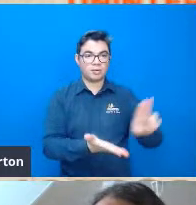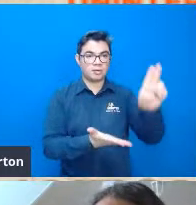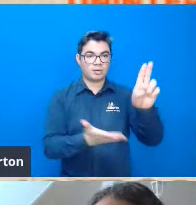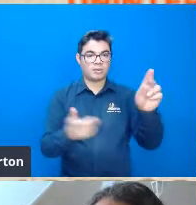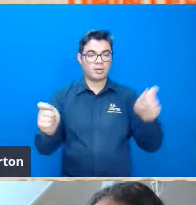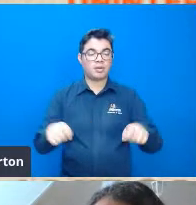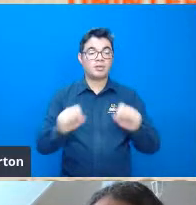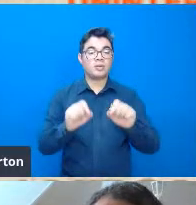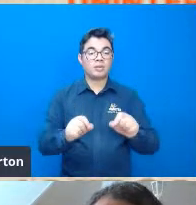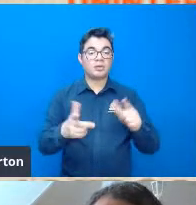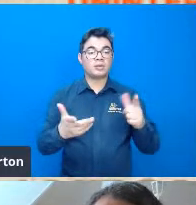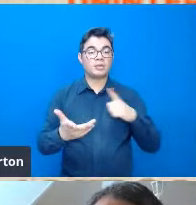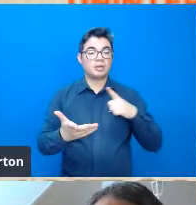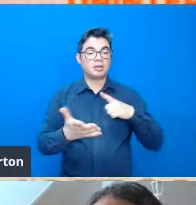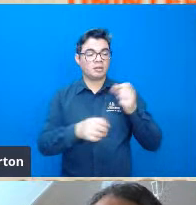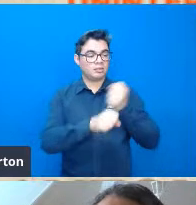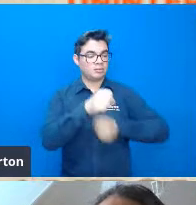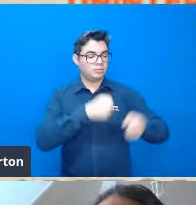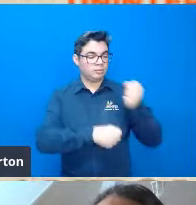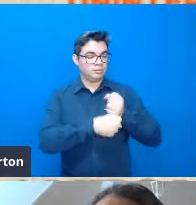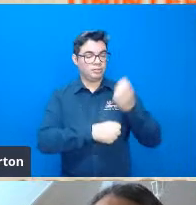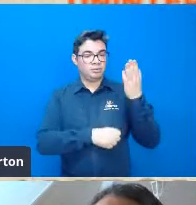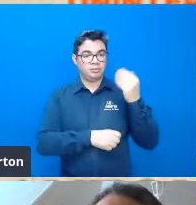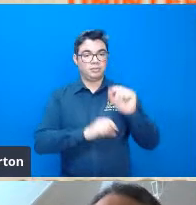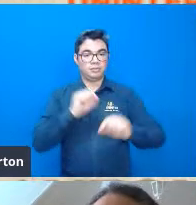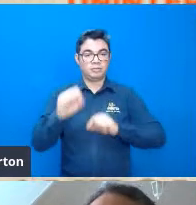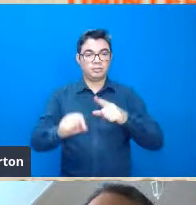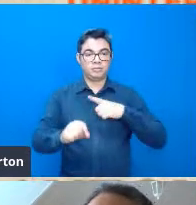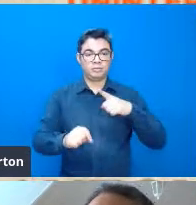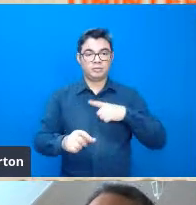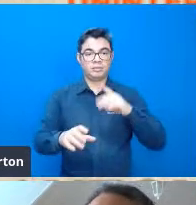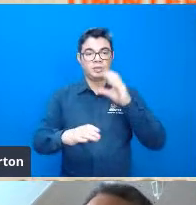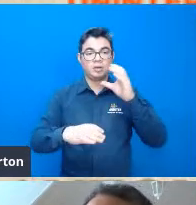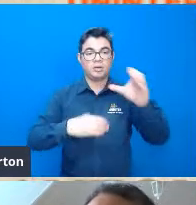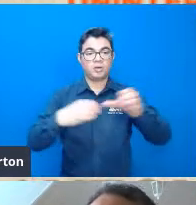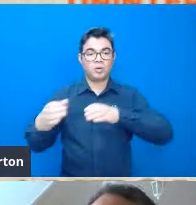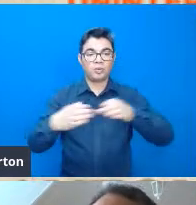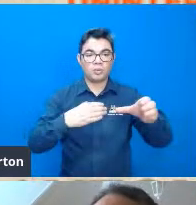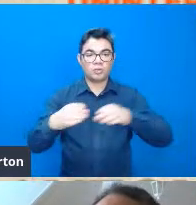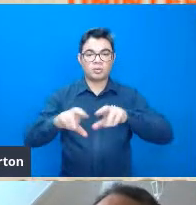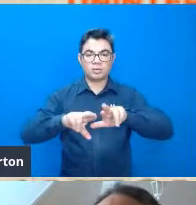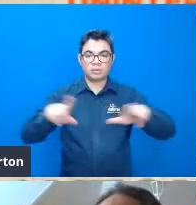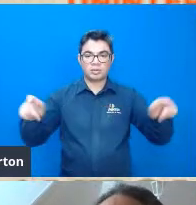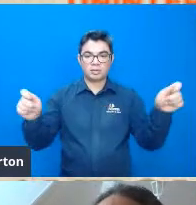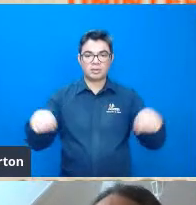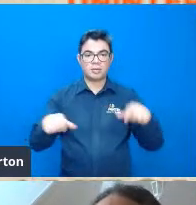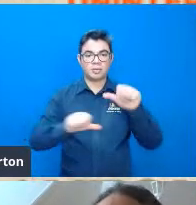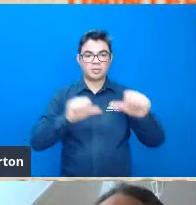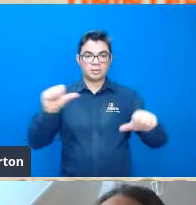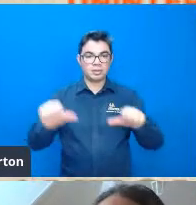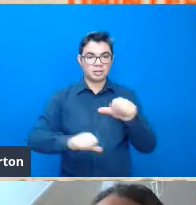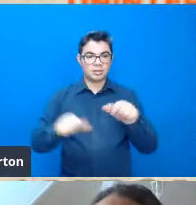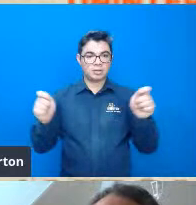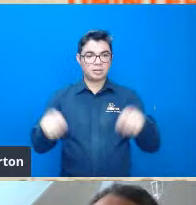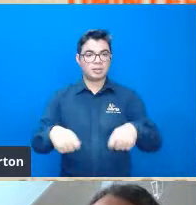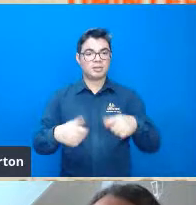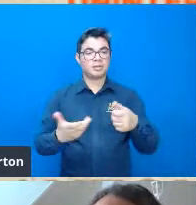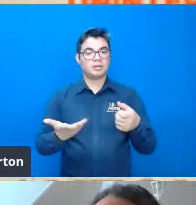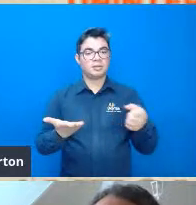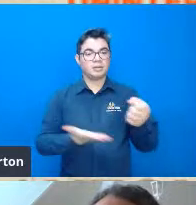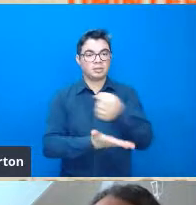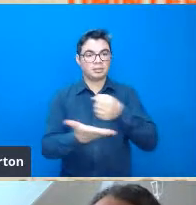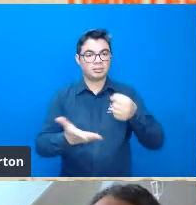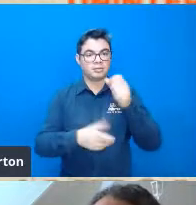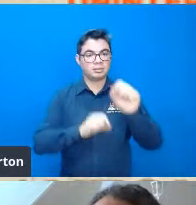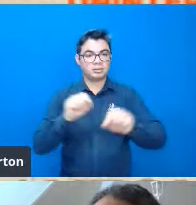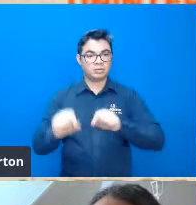até alguns poucos anos atrás existiam concursos distintos para mudança de nível dentro da